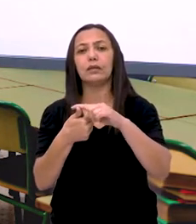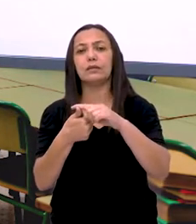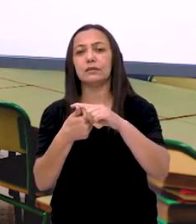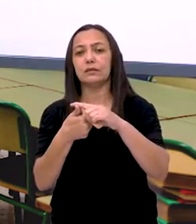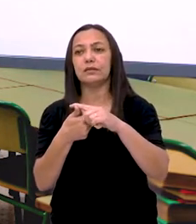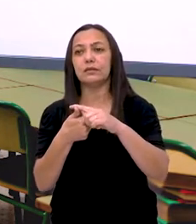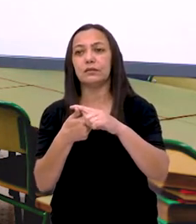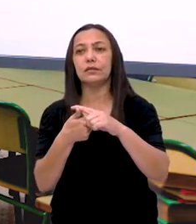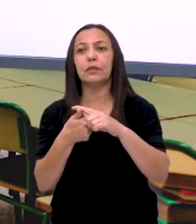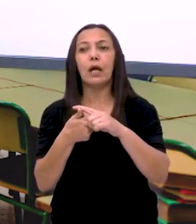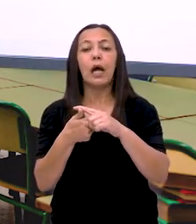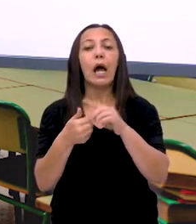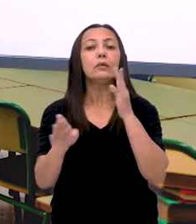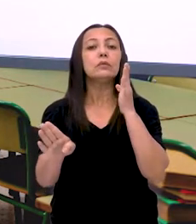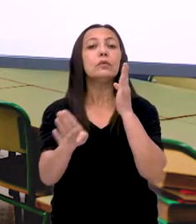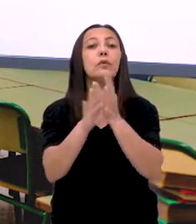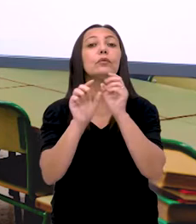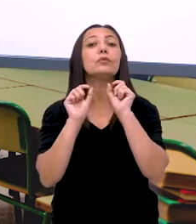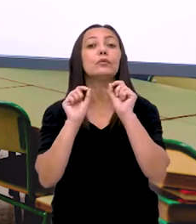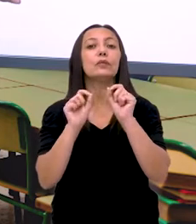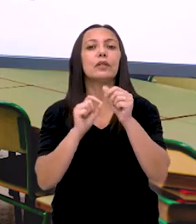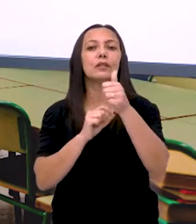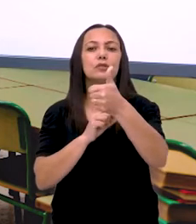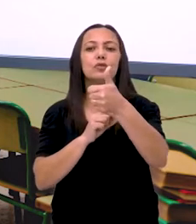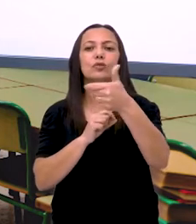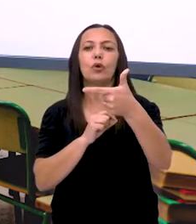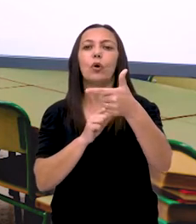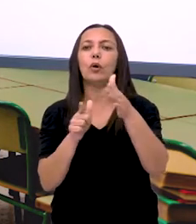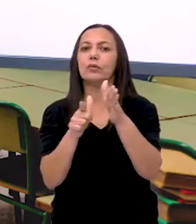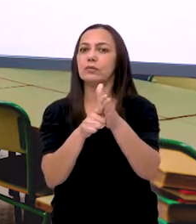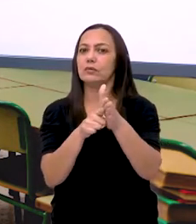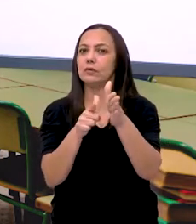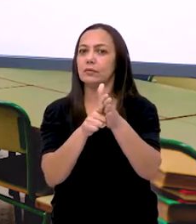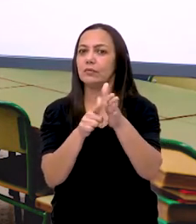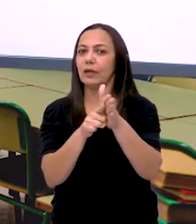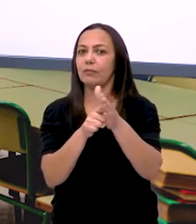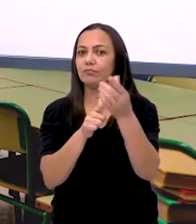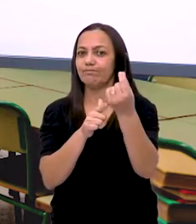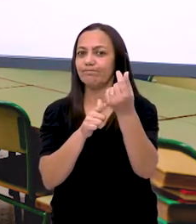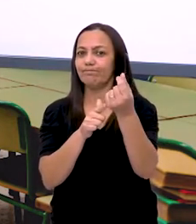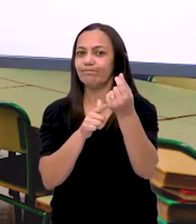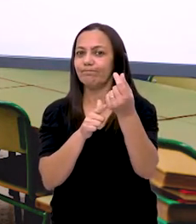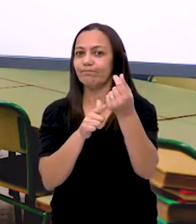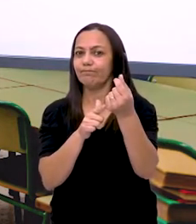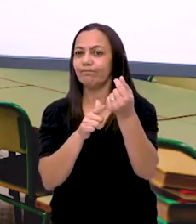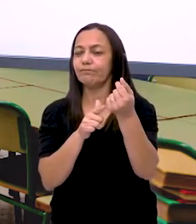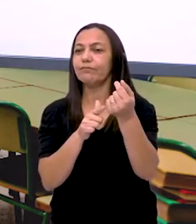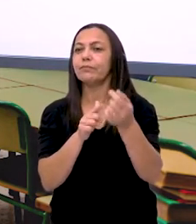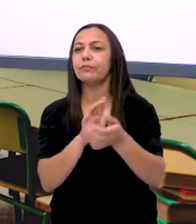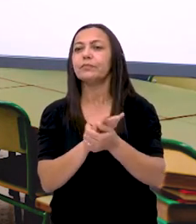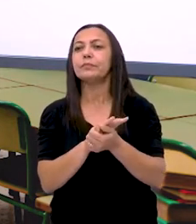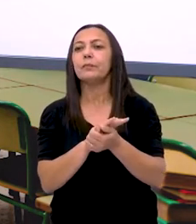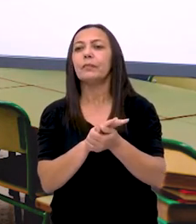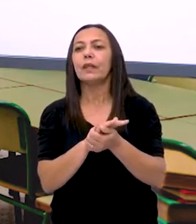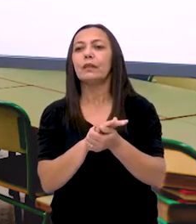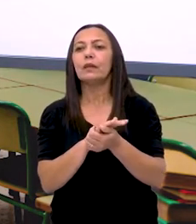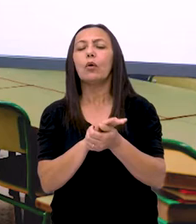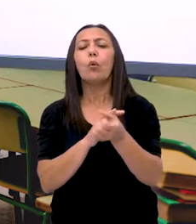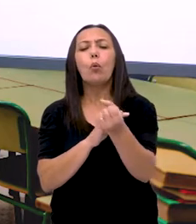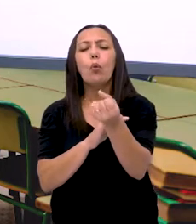Uma a uma. Nós descobrimos que são 12 cédulas. A maneira de contar dessa forma.